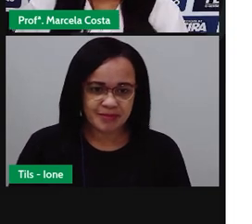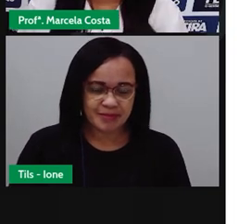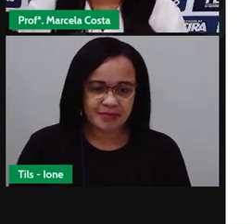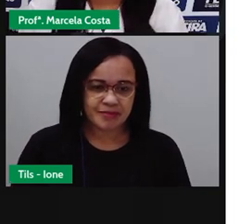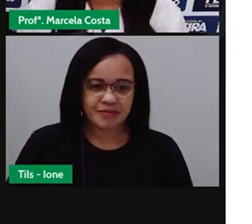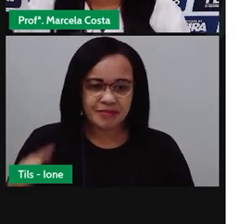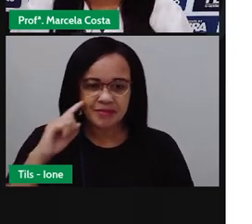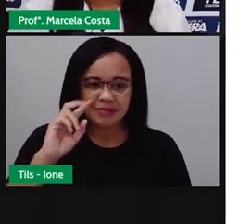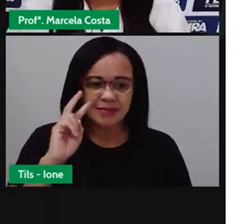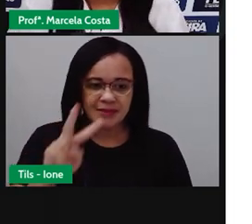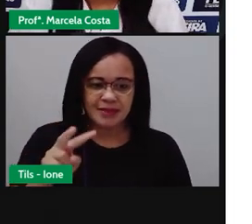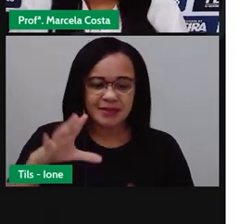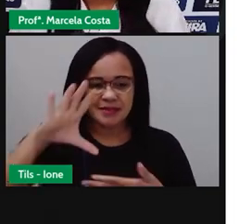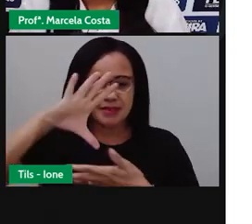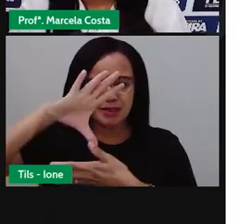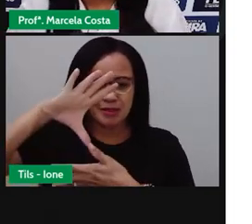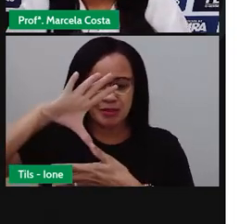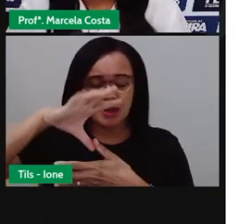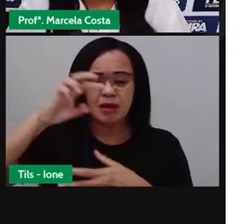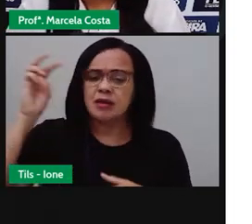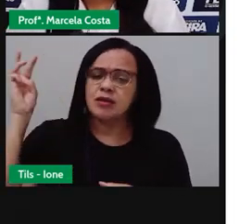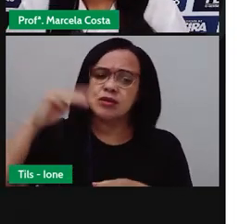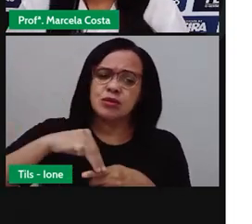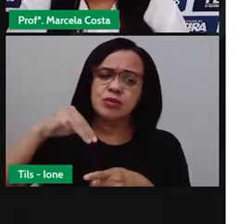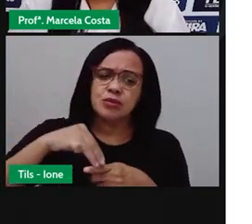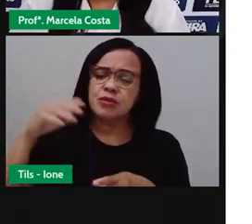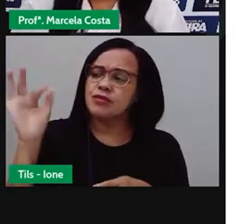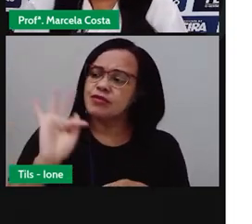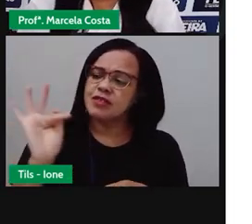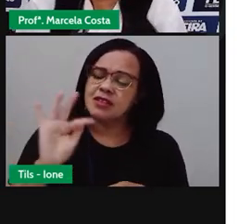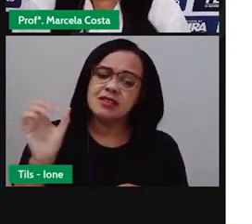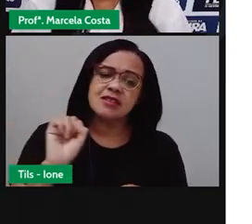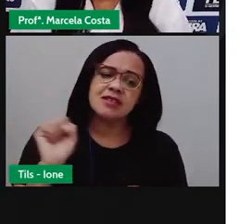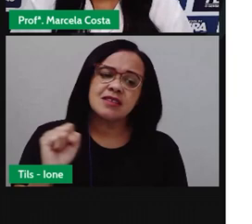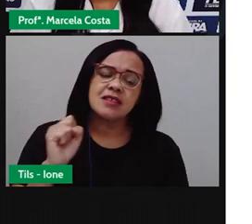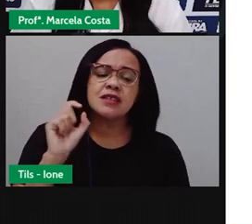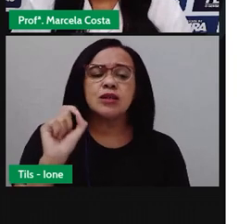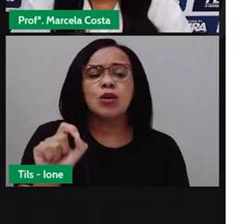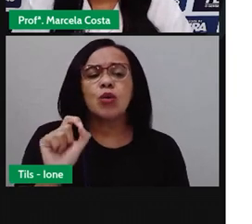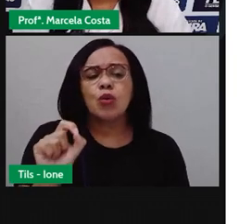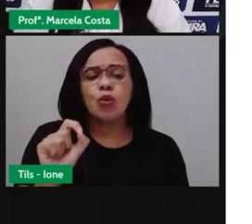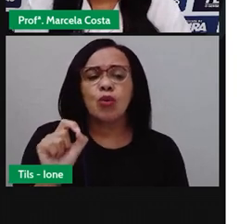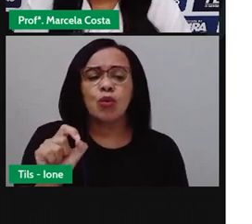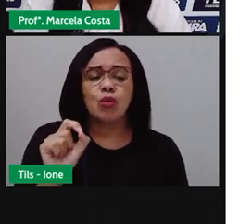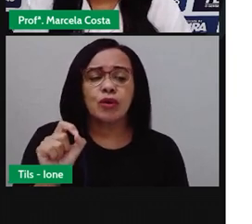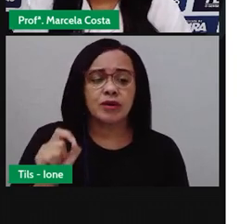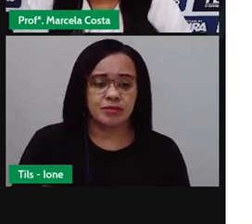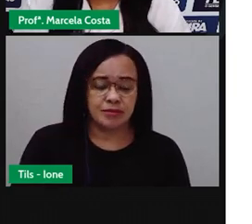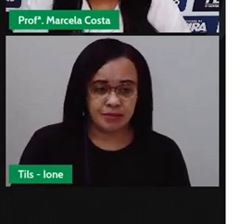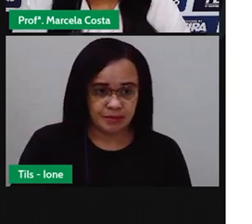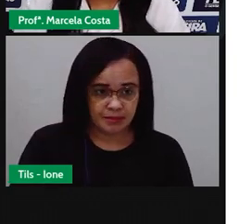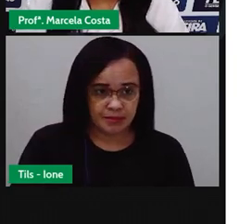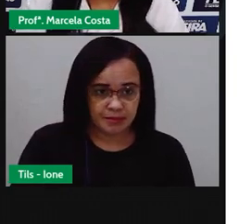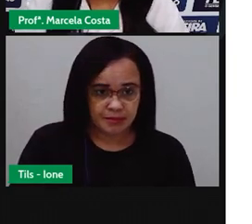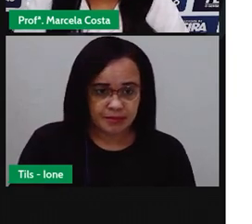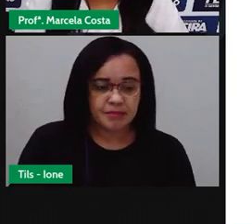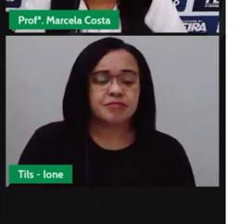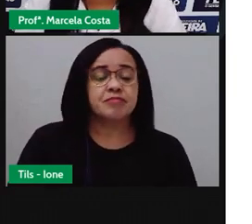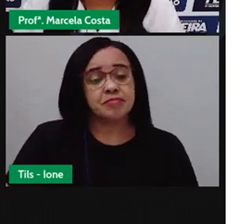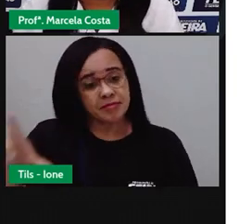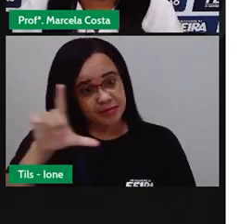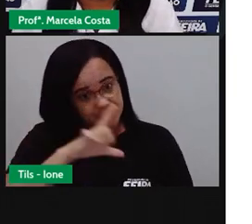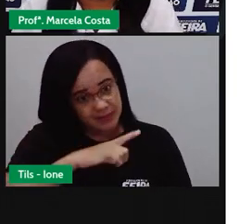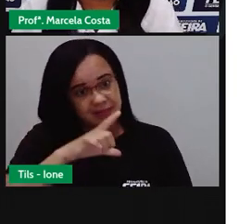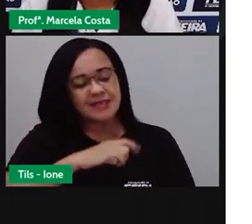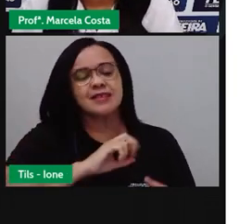Vemos que o município de Feira de Santana, ele tem diversas